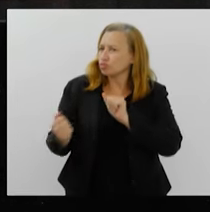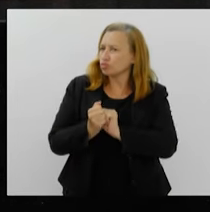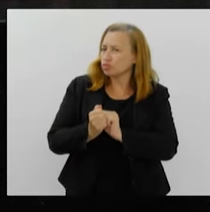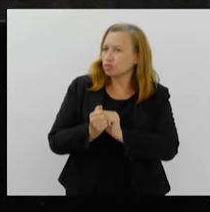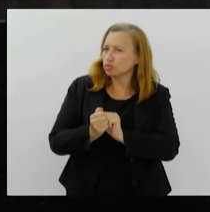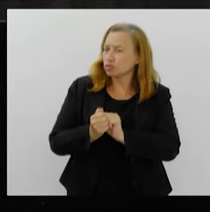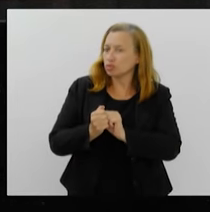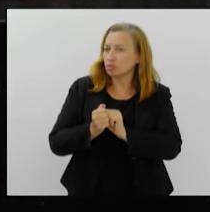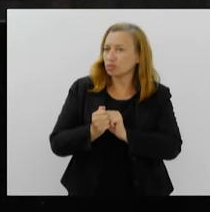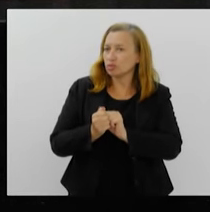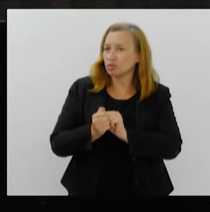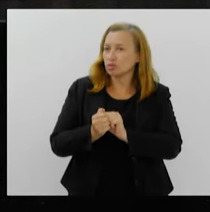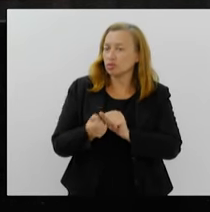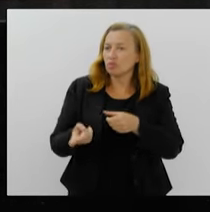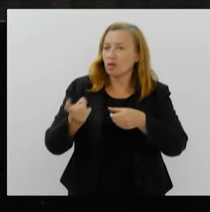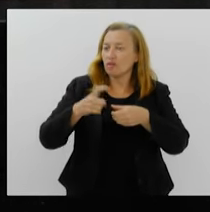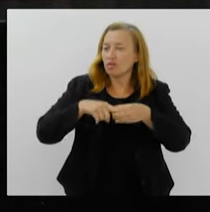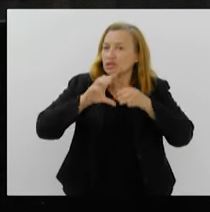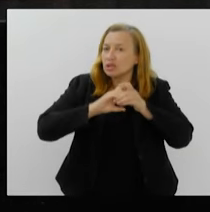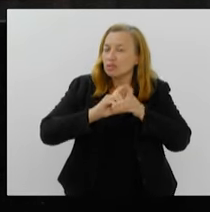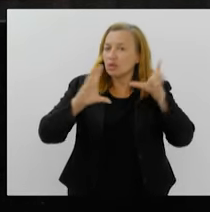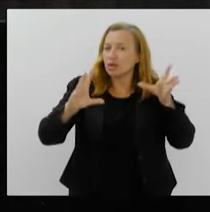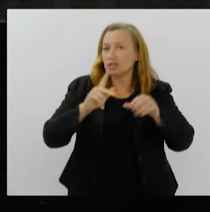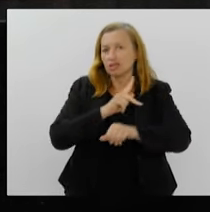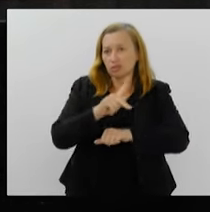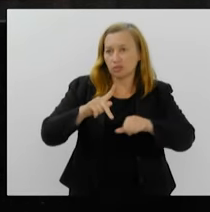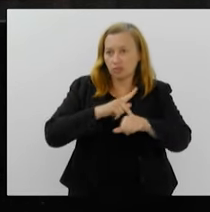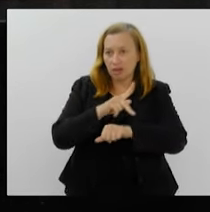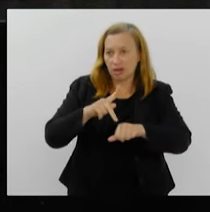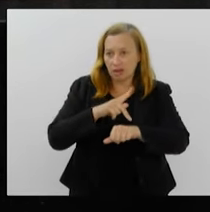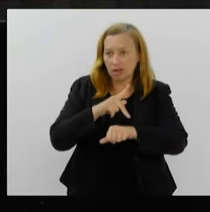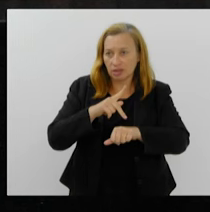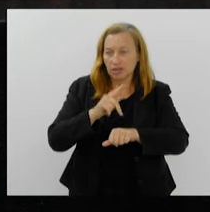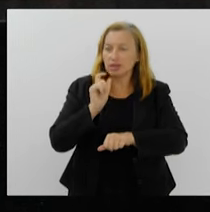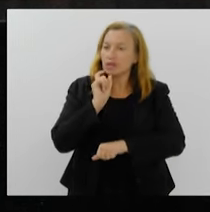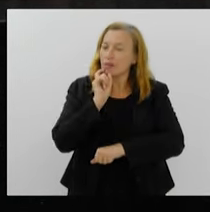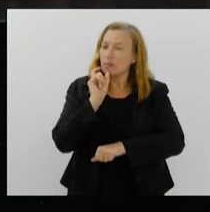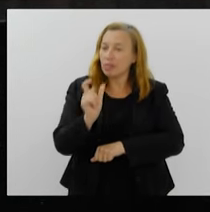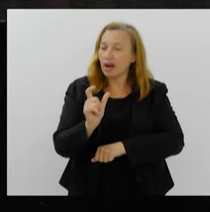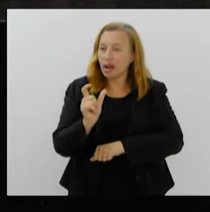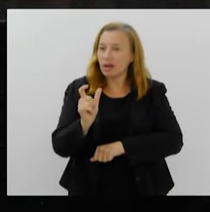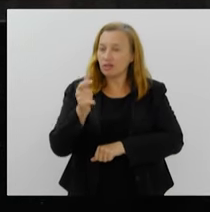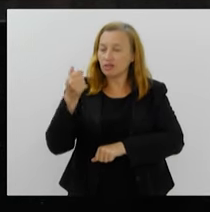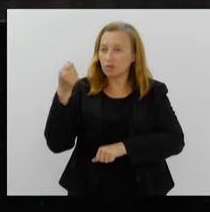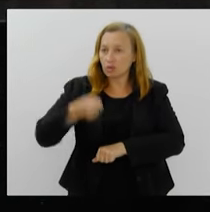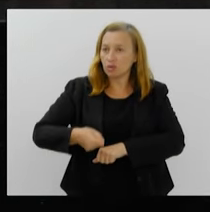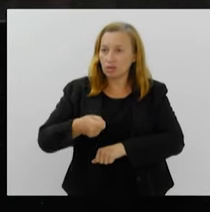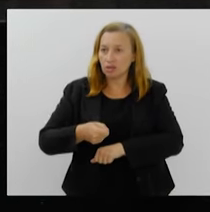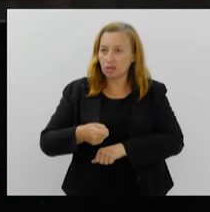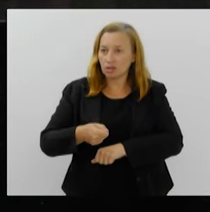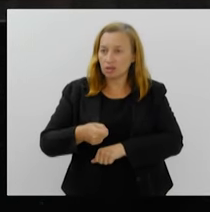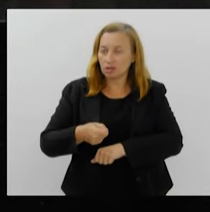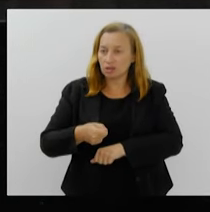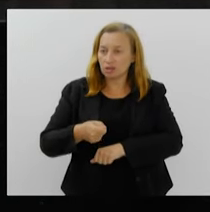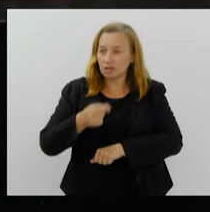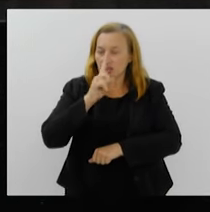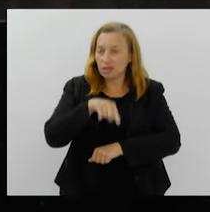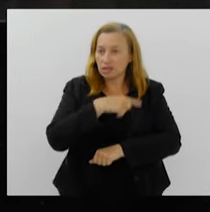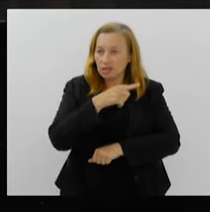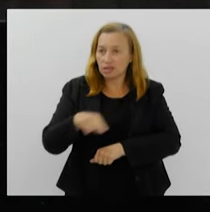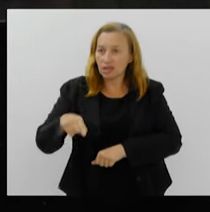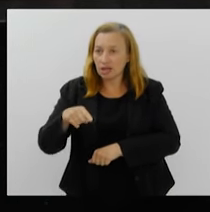redemocratização desse país, nossa palavra de ordem era abaixo a ditadura,